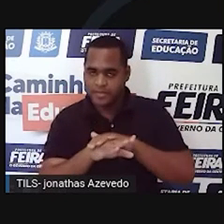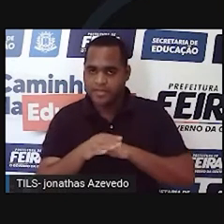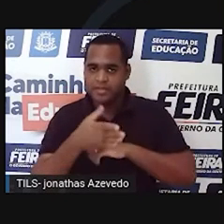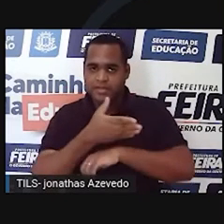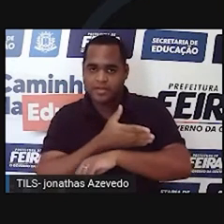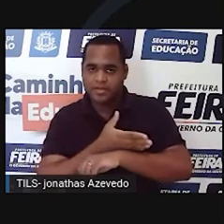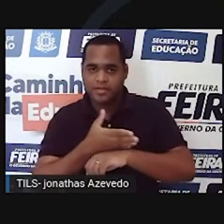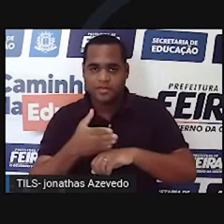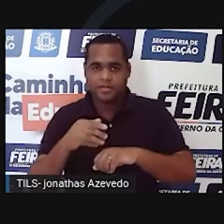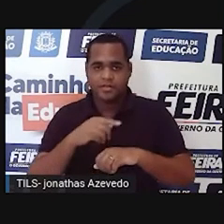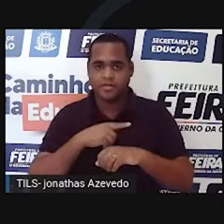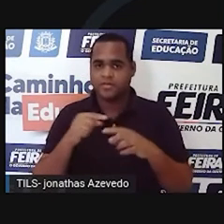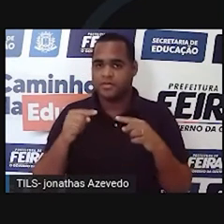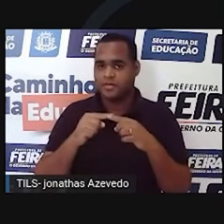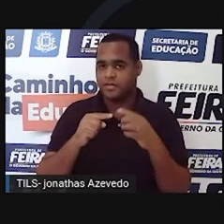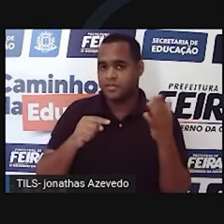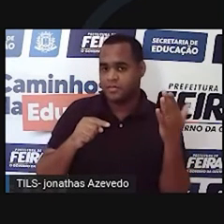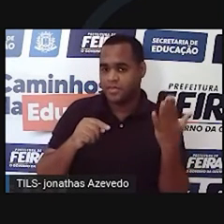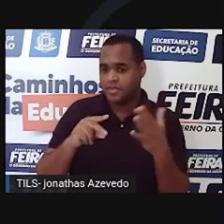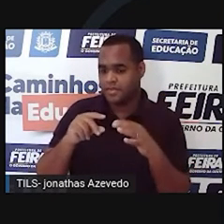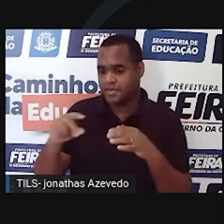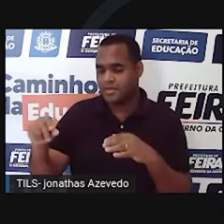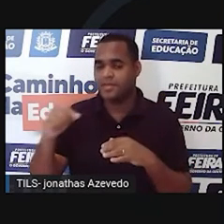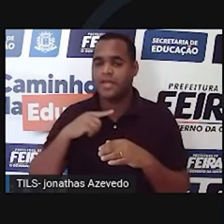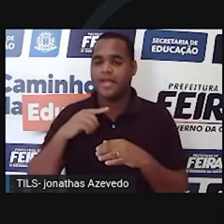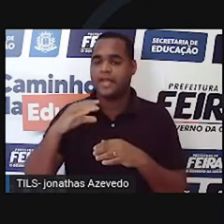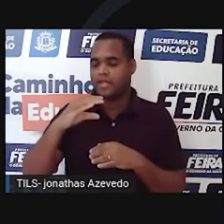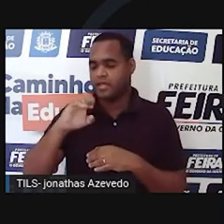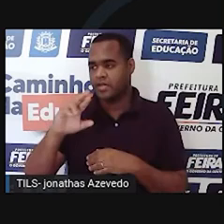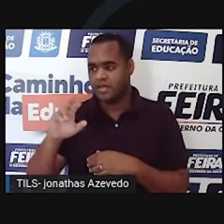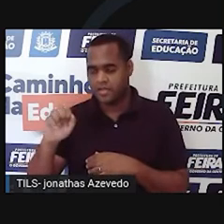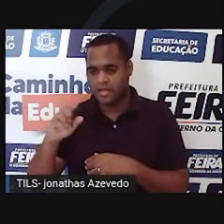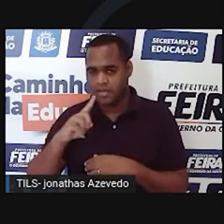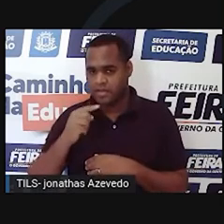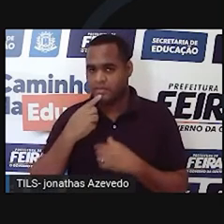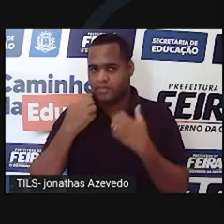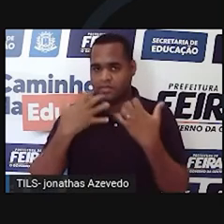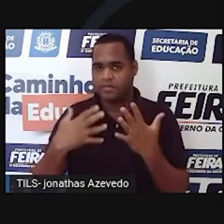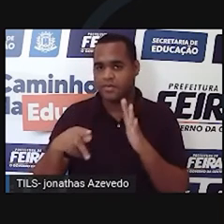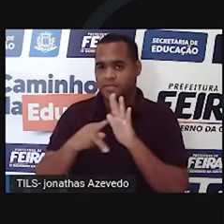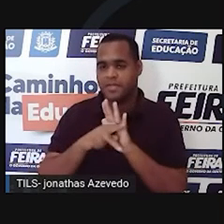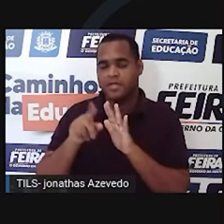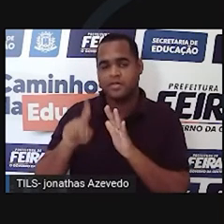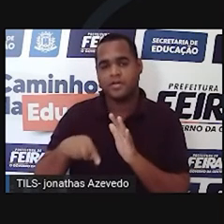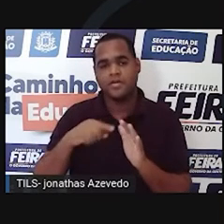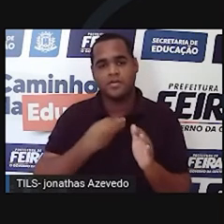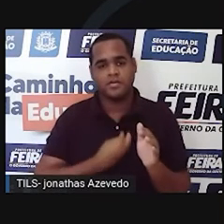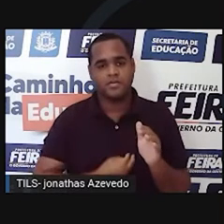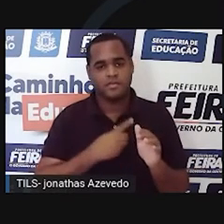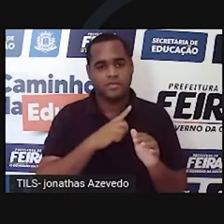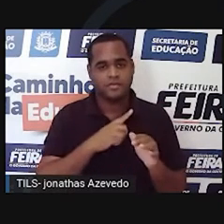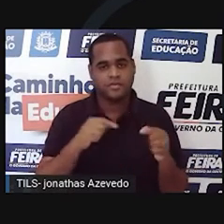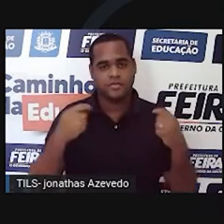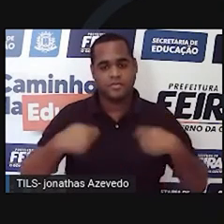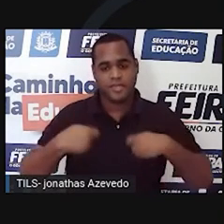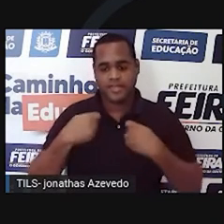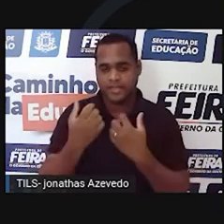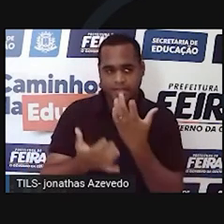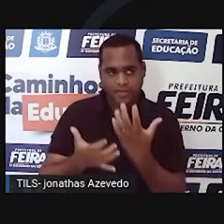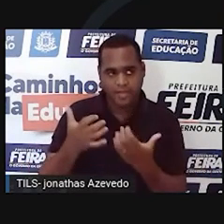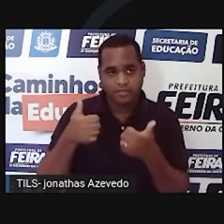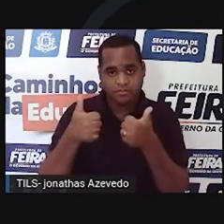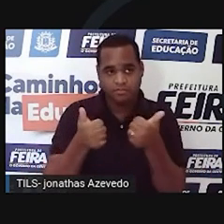tudo que eles extraíam do cerrado como parte do seu meio de vida. Então, eles precisavam queimar para manter